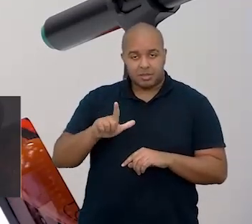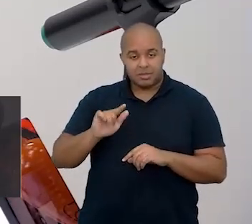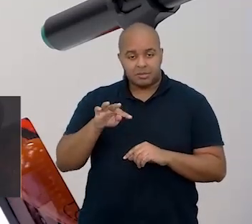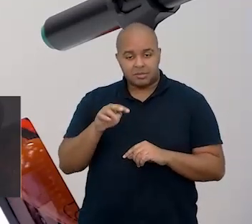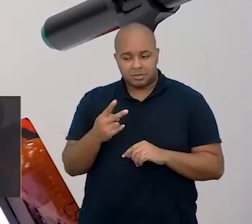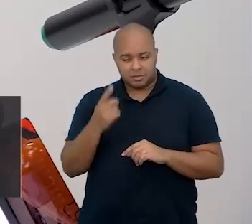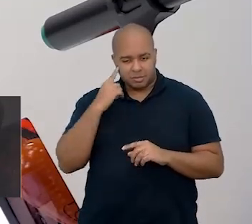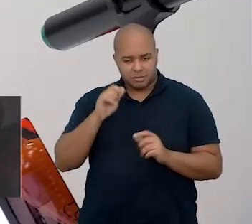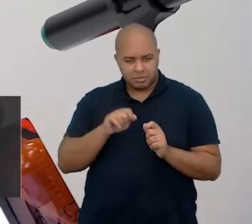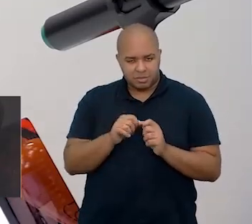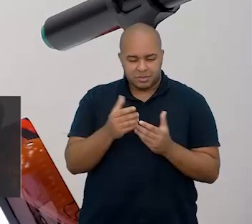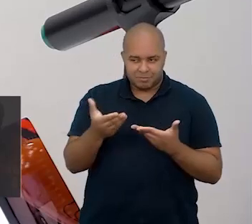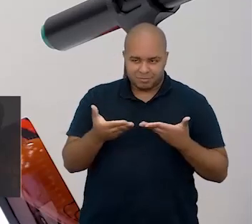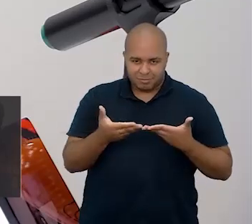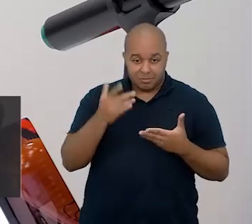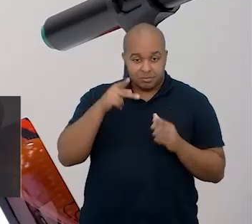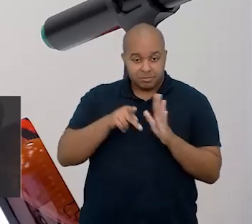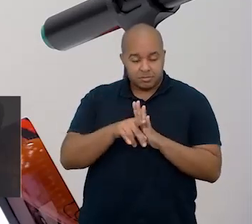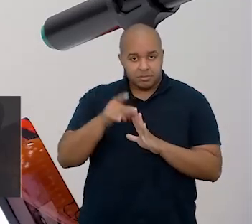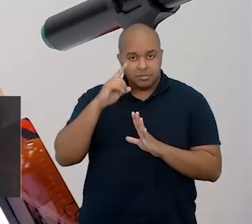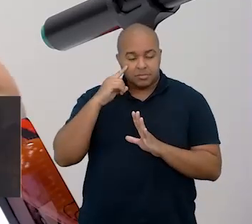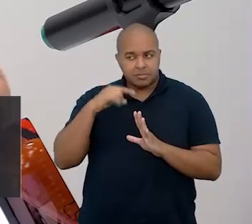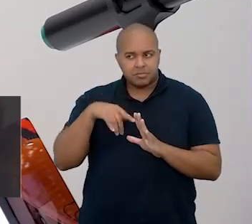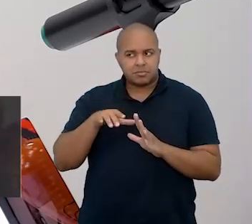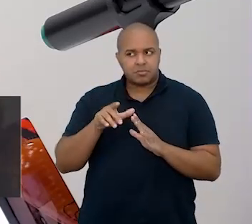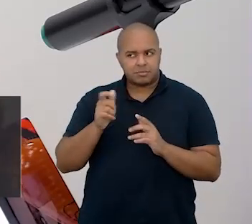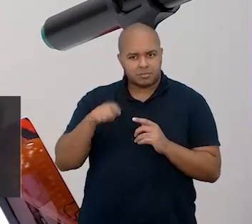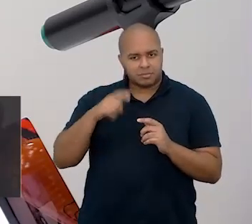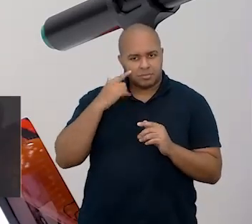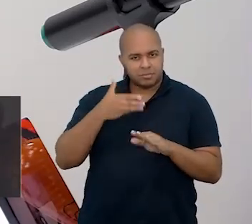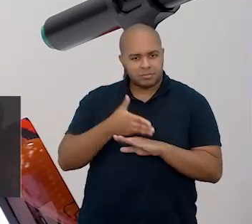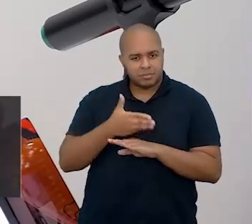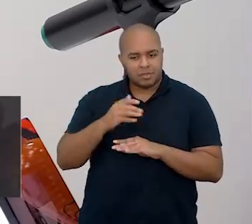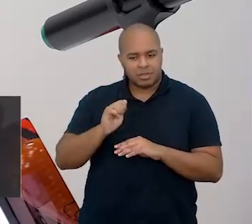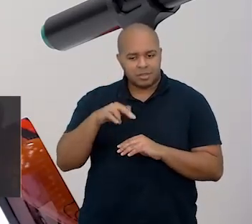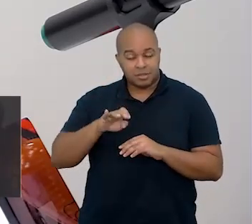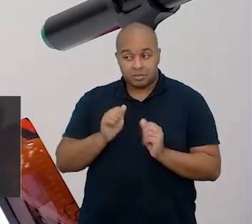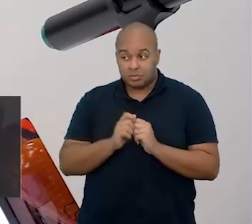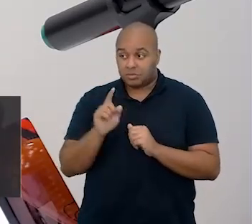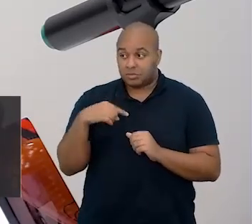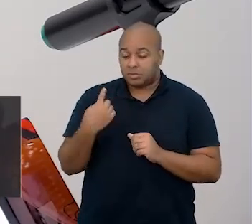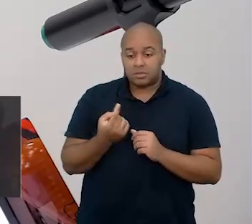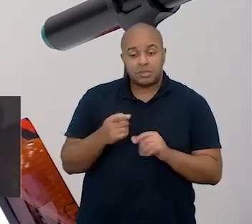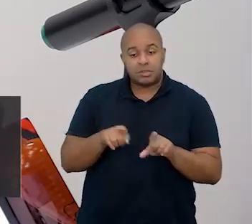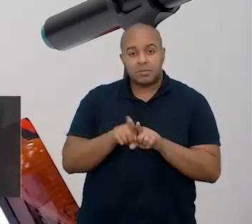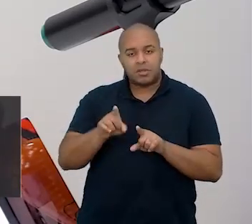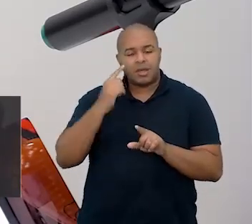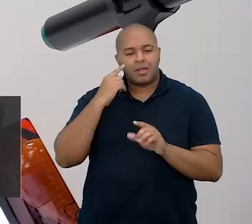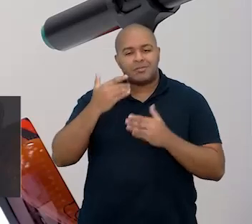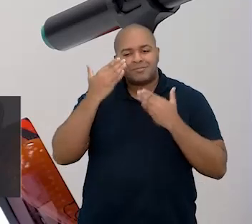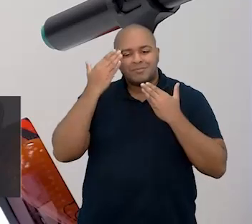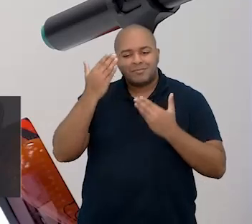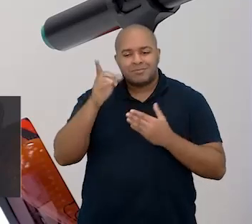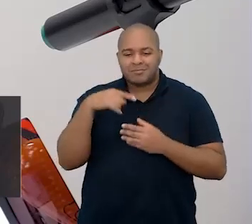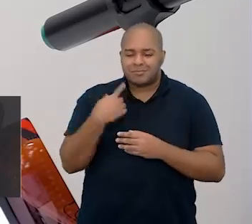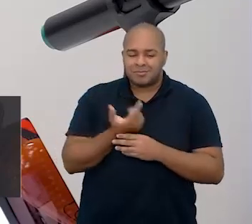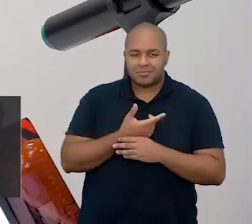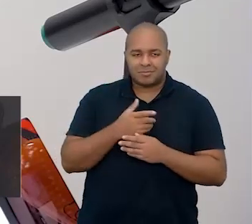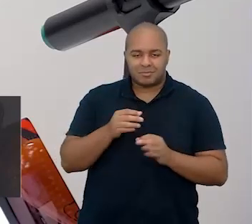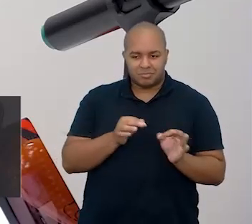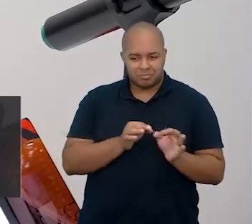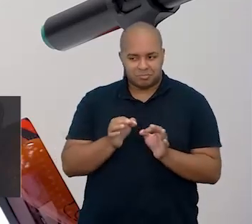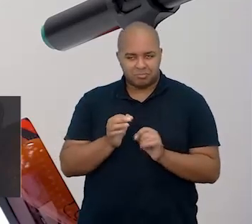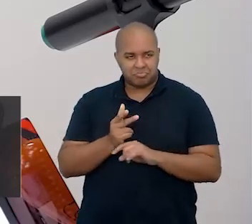que fez essa gentileza de permitir a presença da Ângela conosco. E, além disso, eu quero agradecer a nossa produção